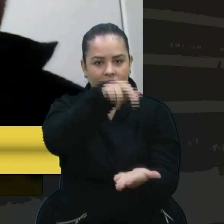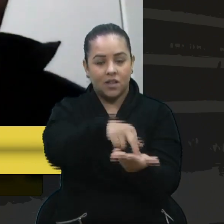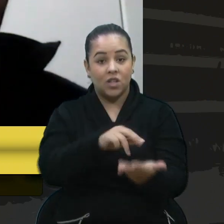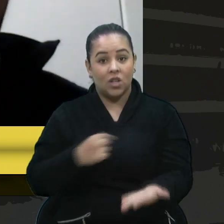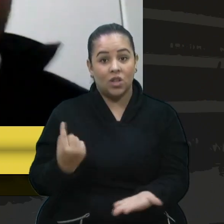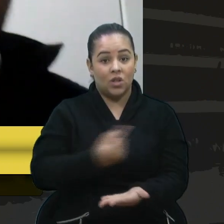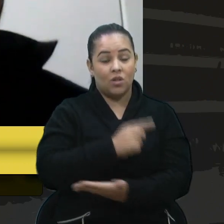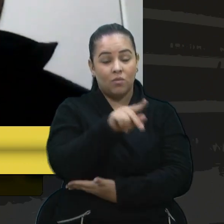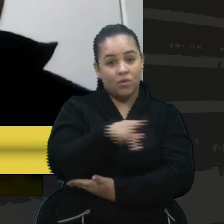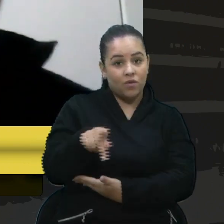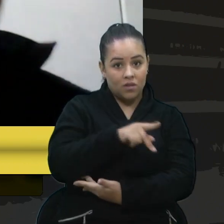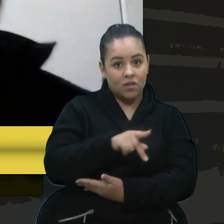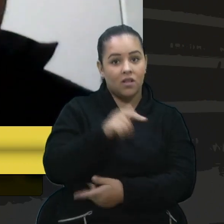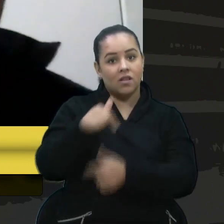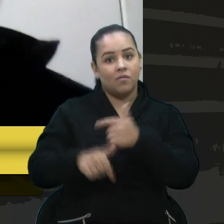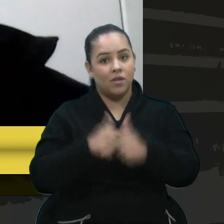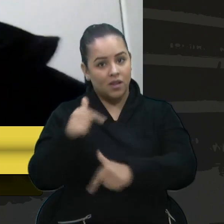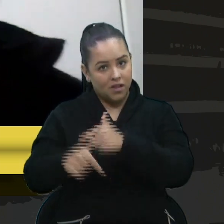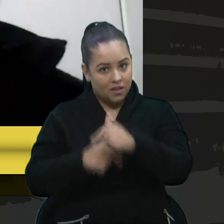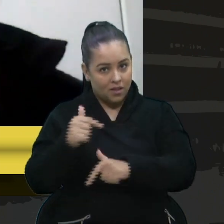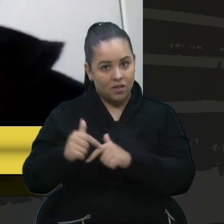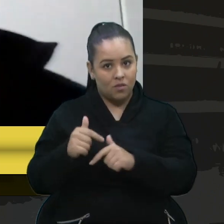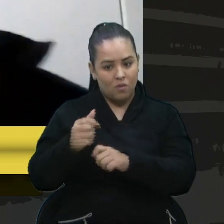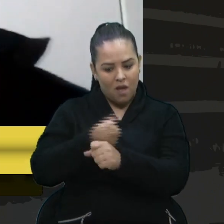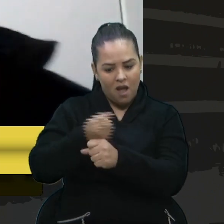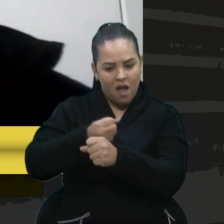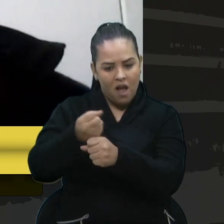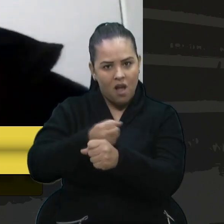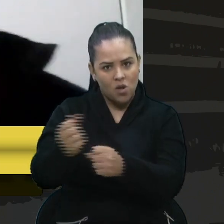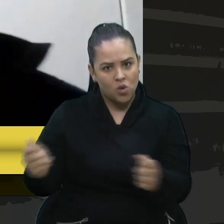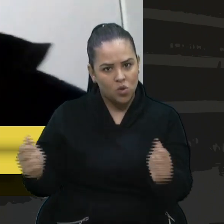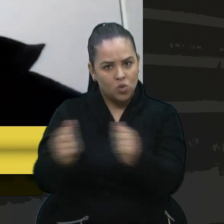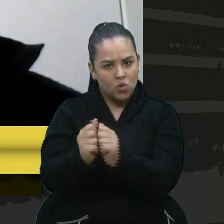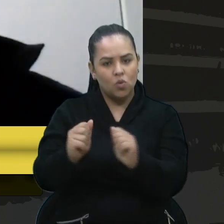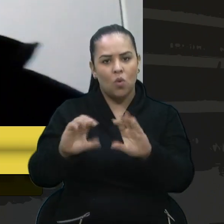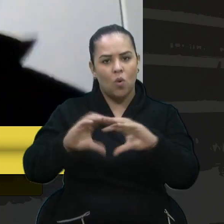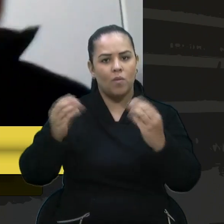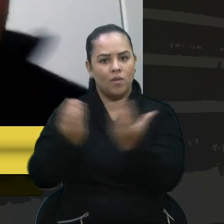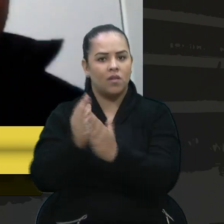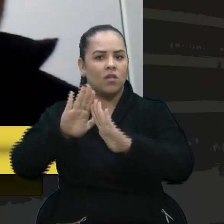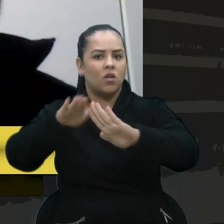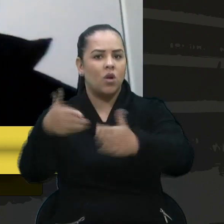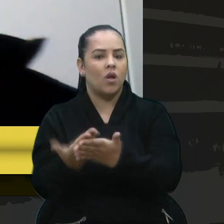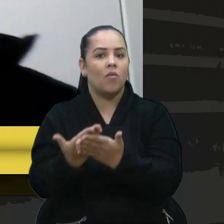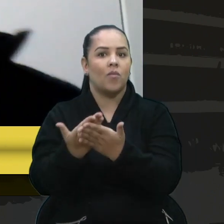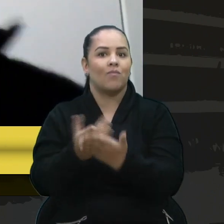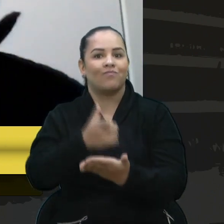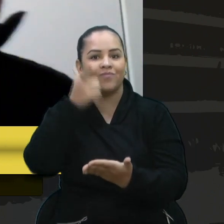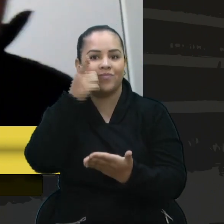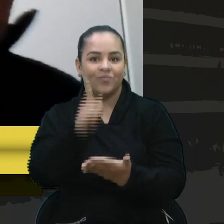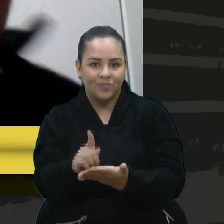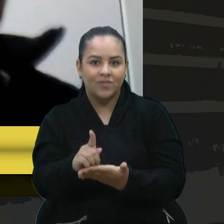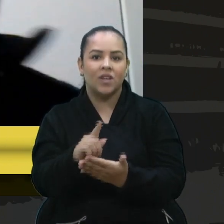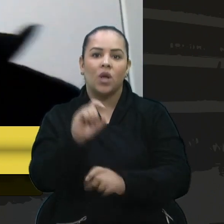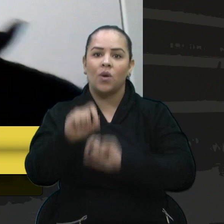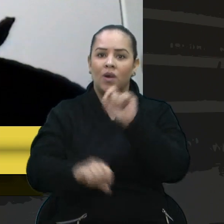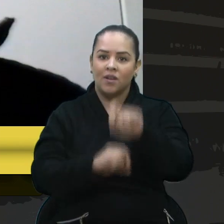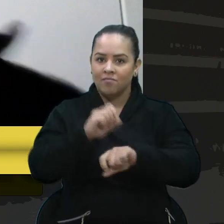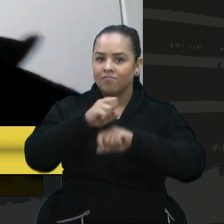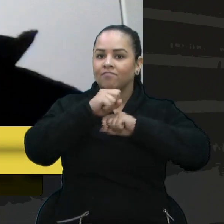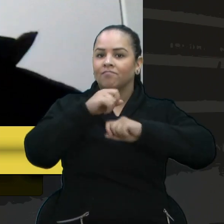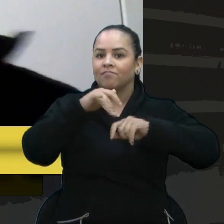professores, vamos trabalhar duramente nos próximos anos junto com as comunidades escolares para dar conta do que a pandemia